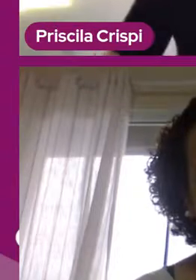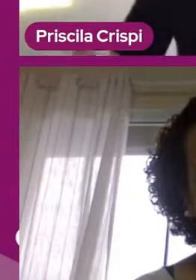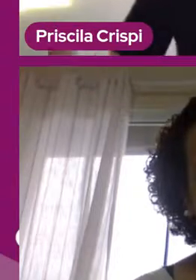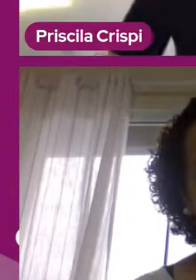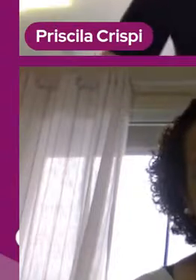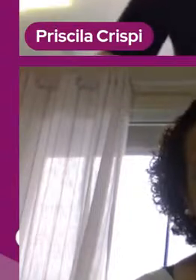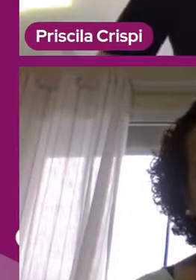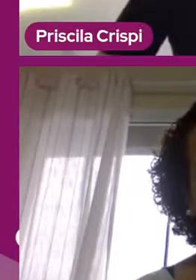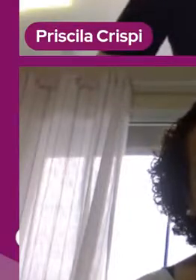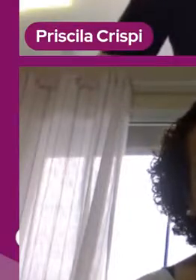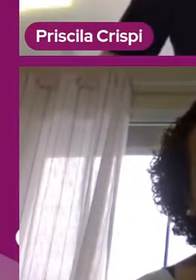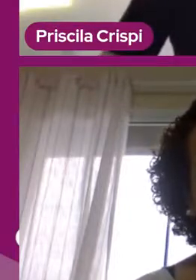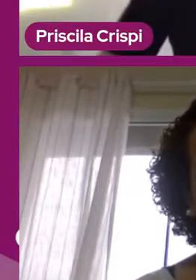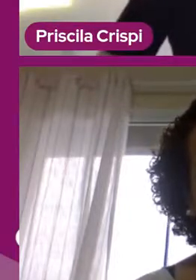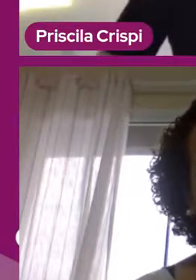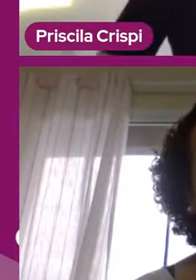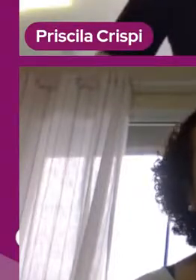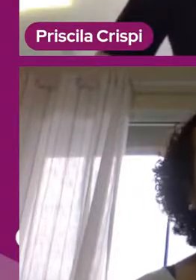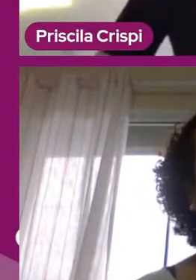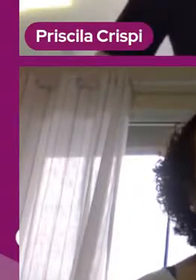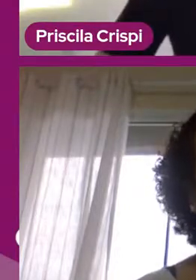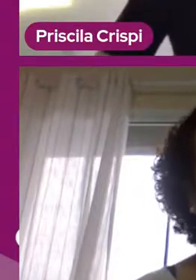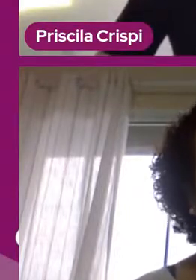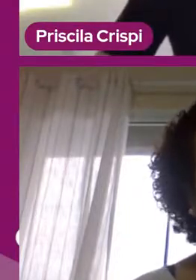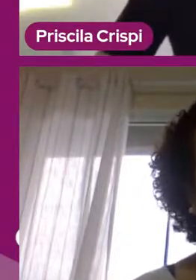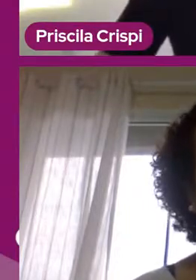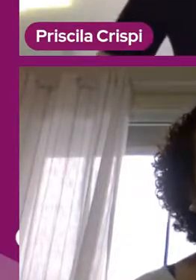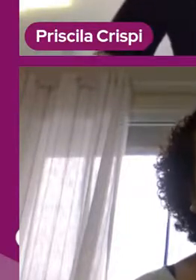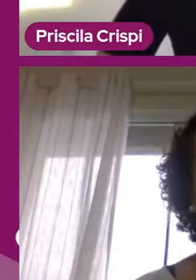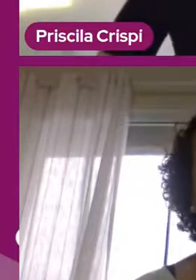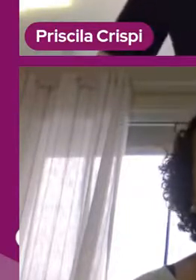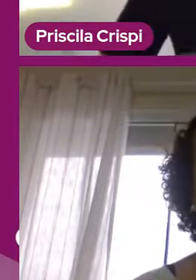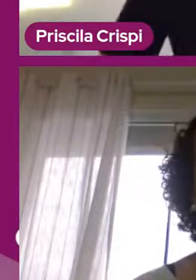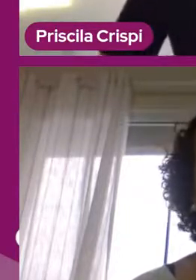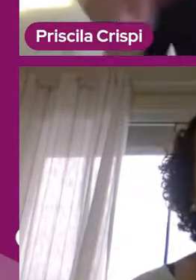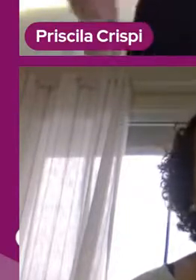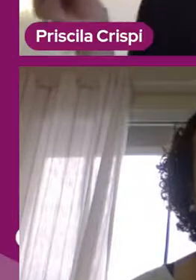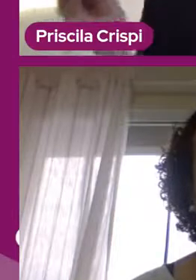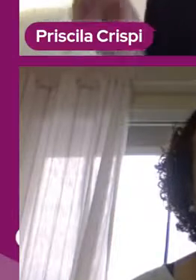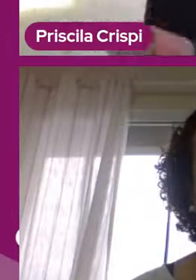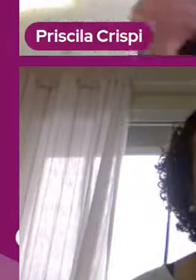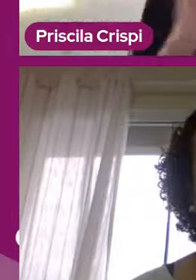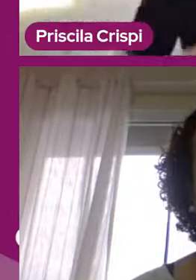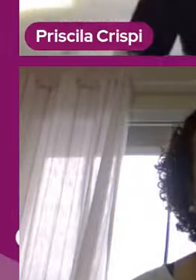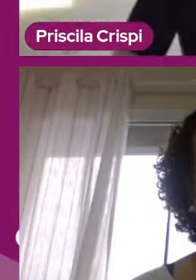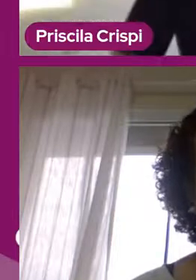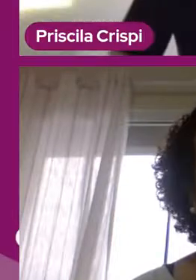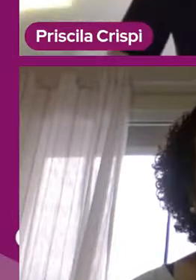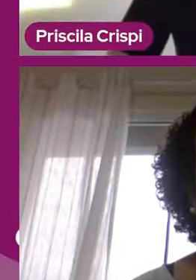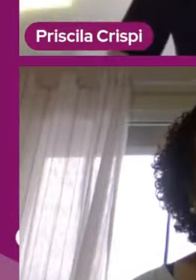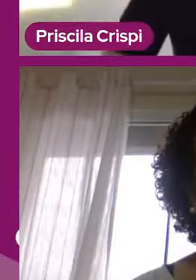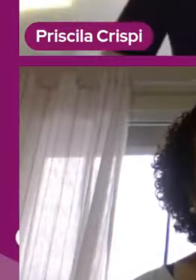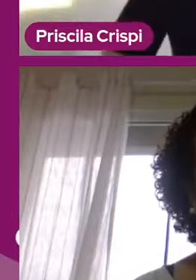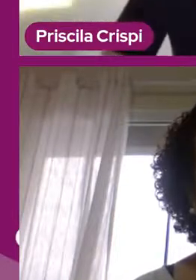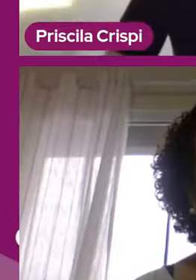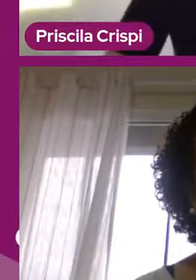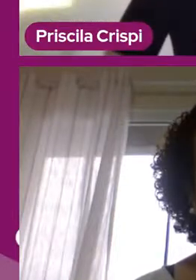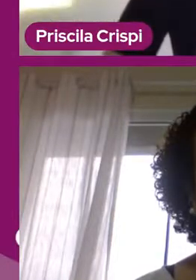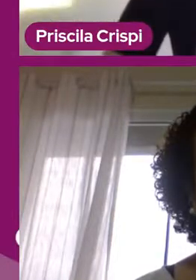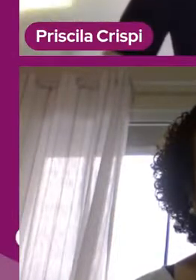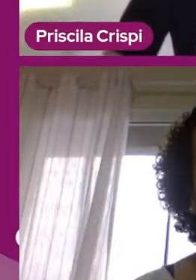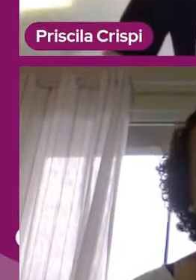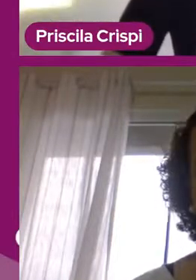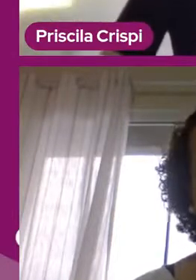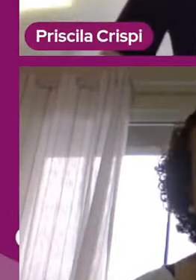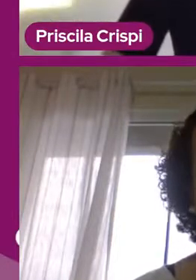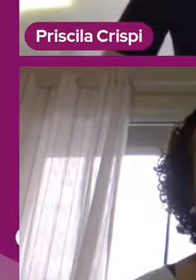para introduzir uma discussão, para trazer um conteúdo? Como que é essa relação da criança pequena com o audiovisual?